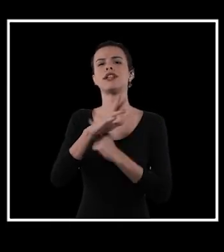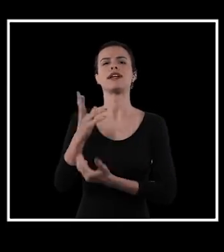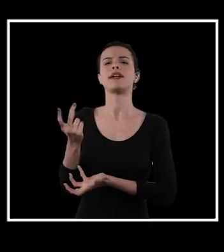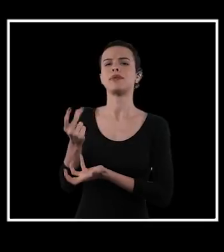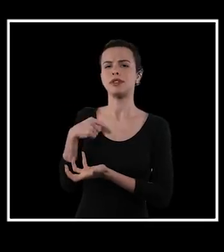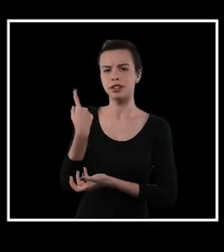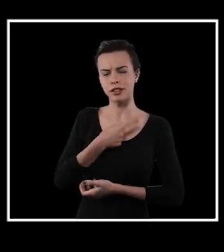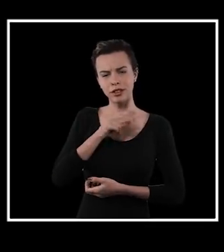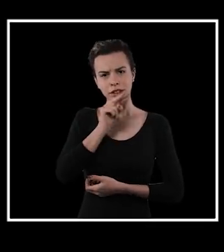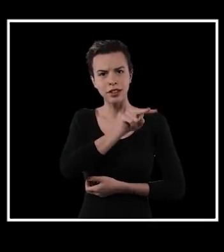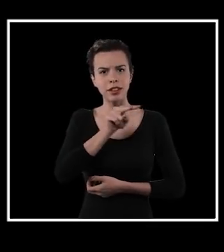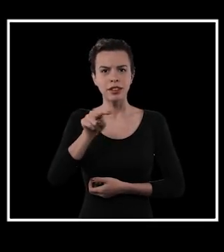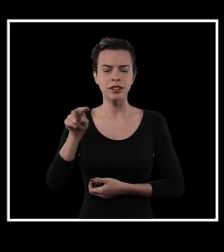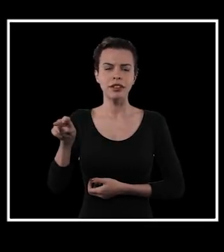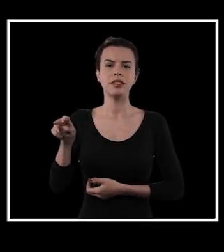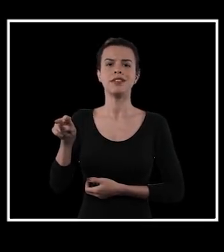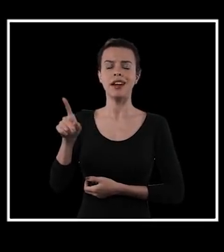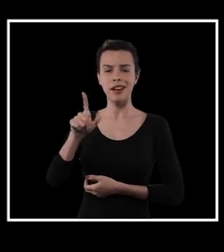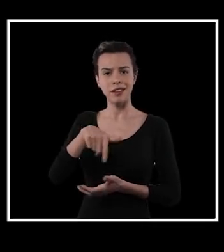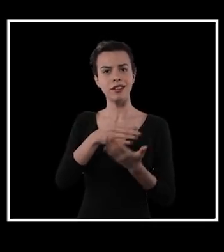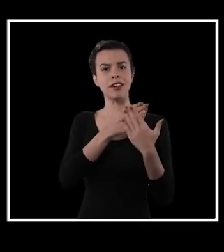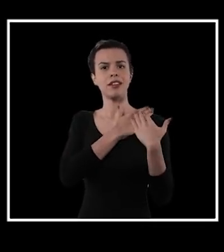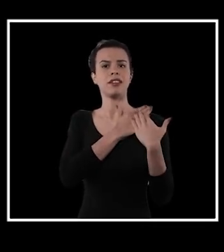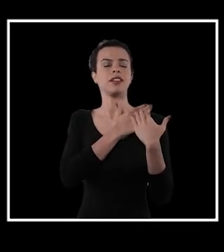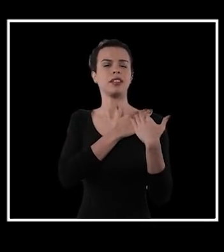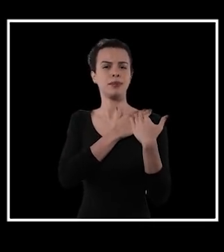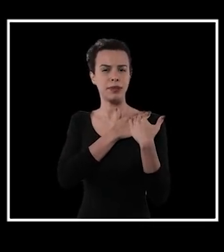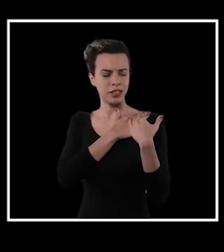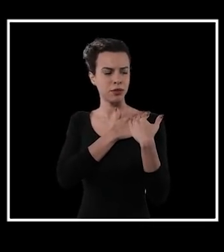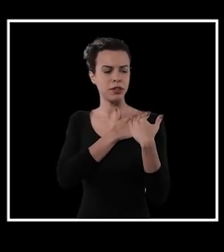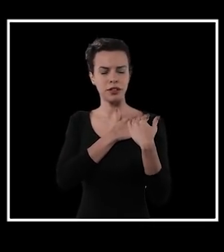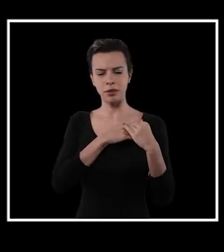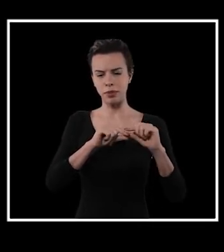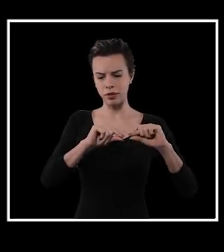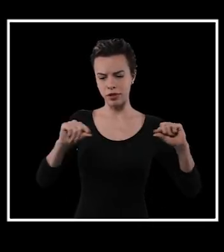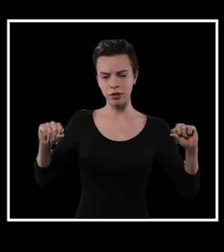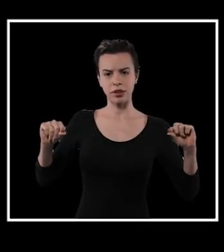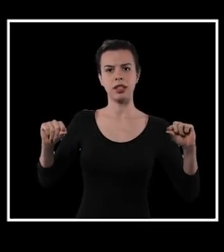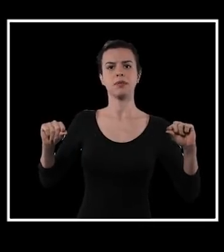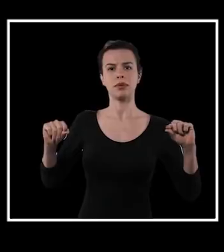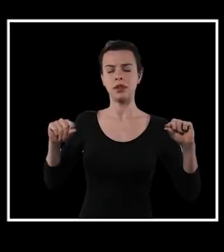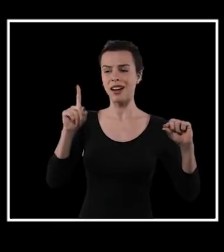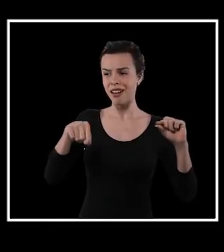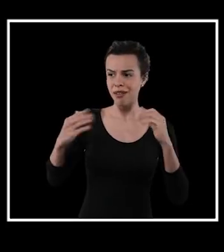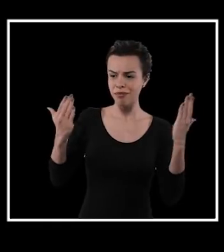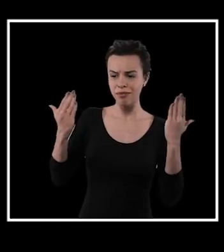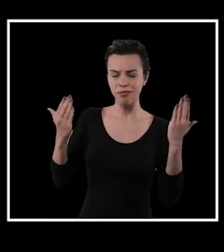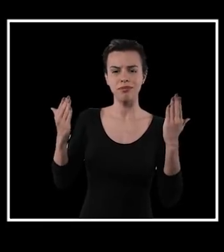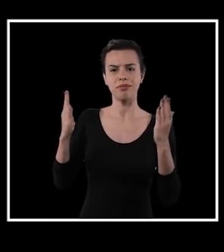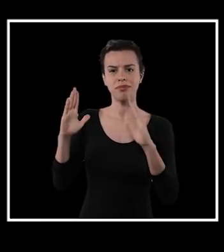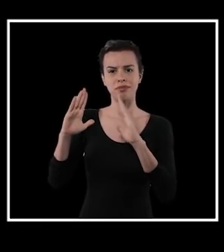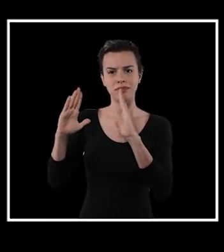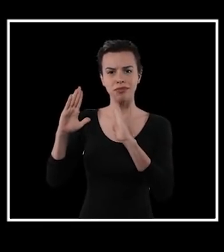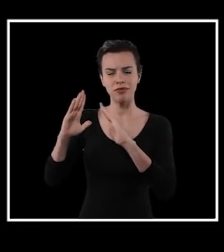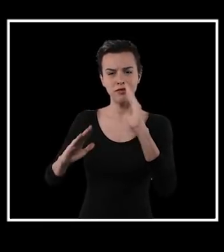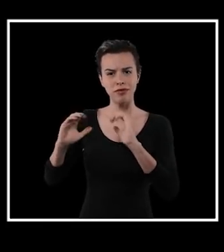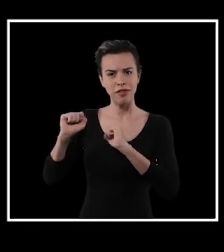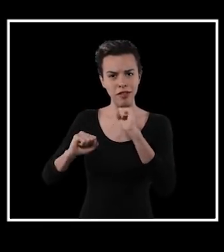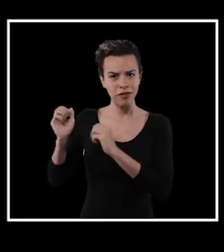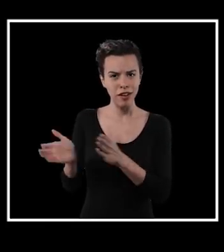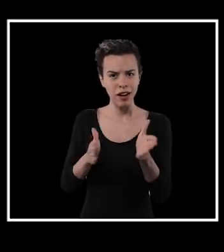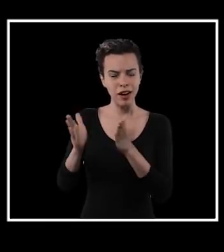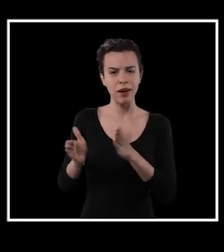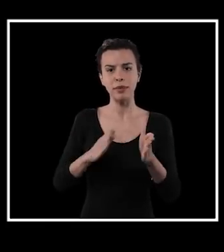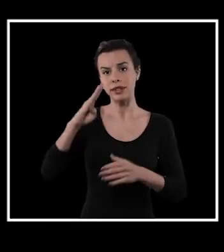escola nessa sociedade capitalista que a gente vê. É uma função, a função e a estrutura é muito parecida com a de um presídio, com a de uma